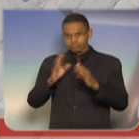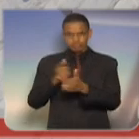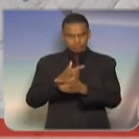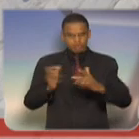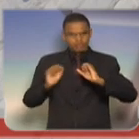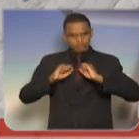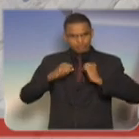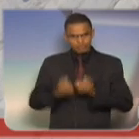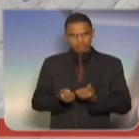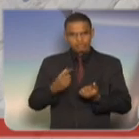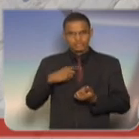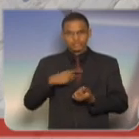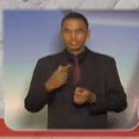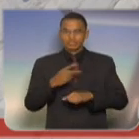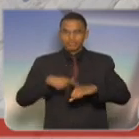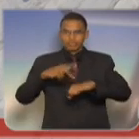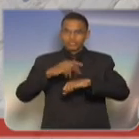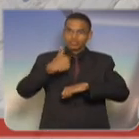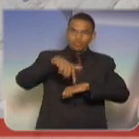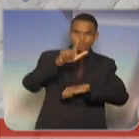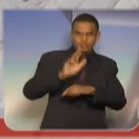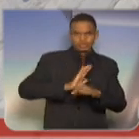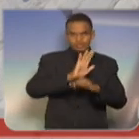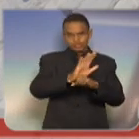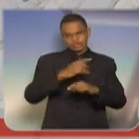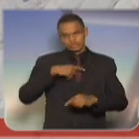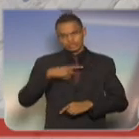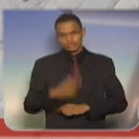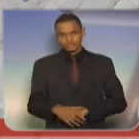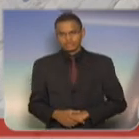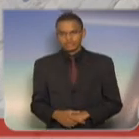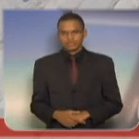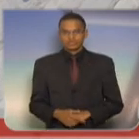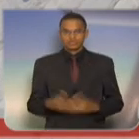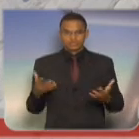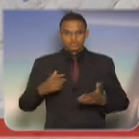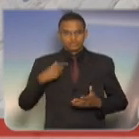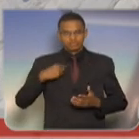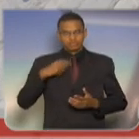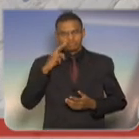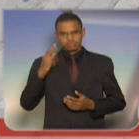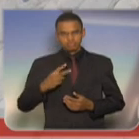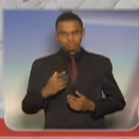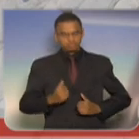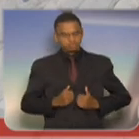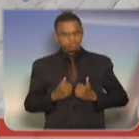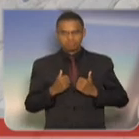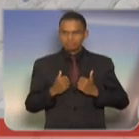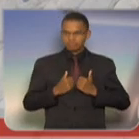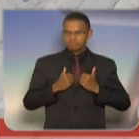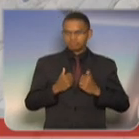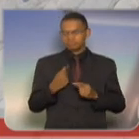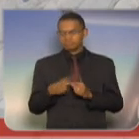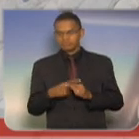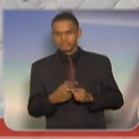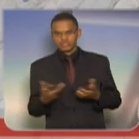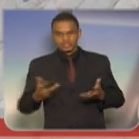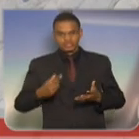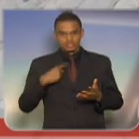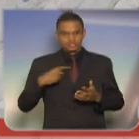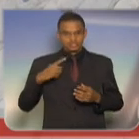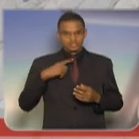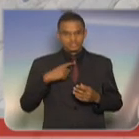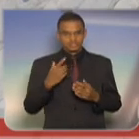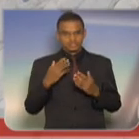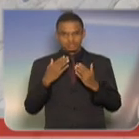inclusive em missões fora do país. Eu fiquei muito lisonjado, senhor presidente, pois hoje eu fui homenageado, até faço questão de mostrar aqui a todos os senhores e senhoras,